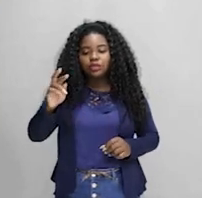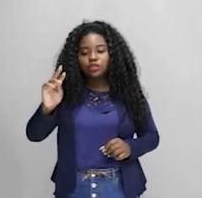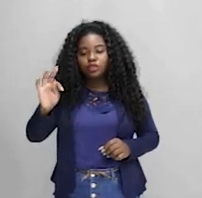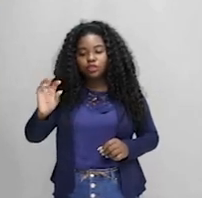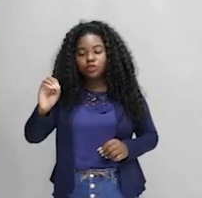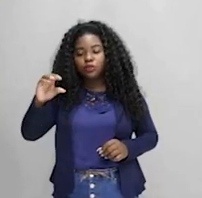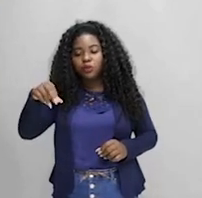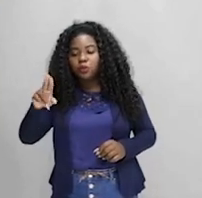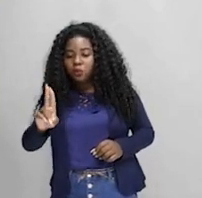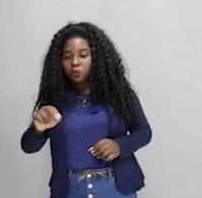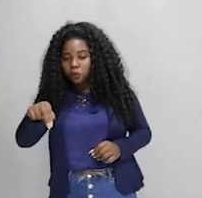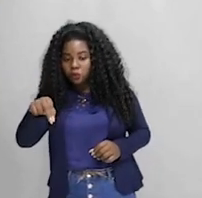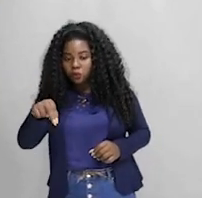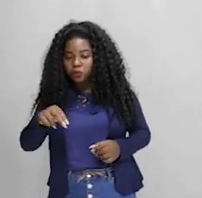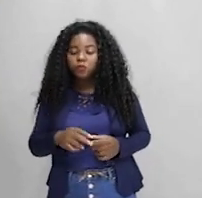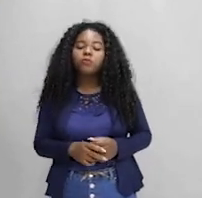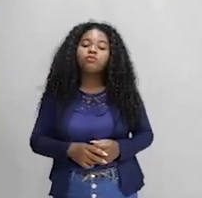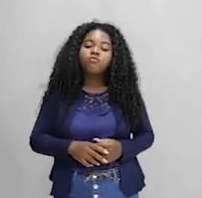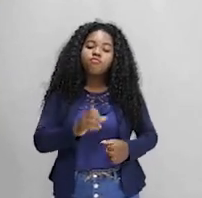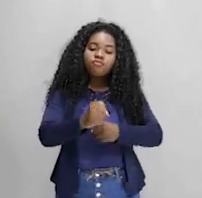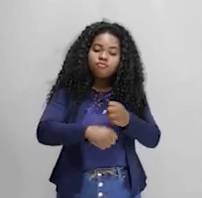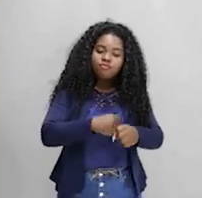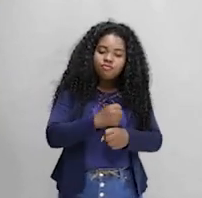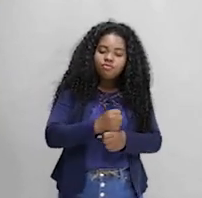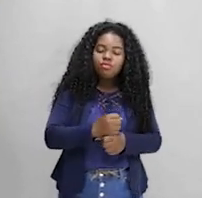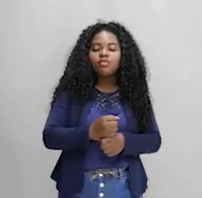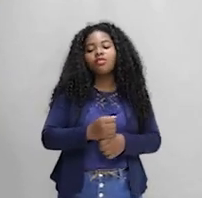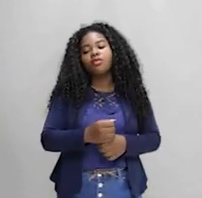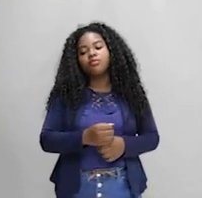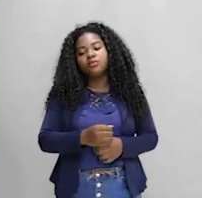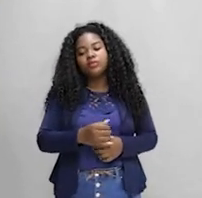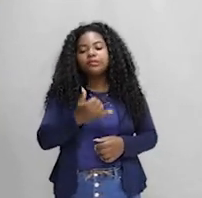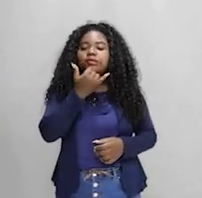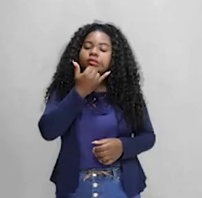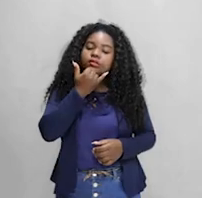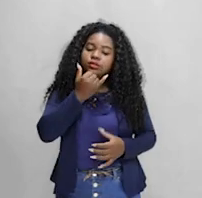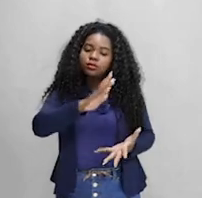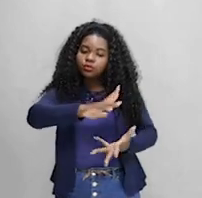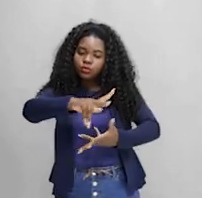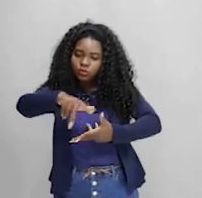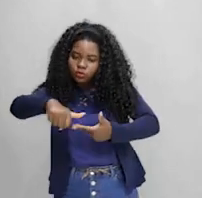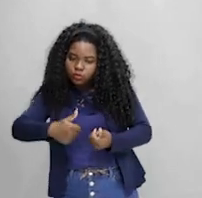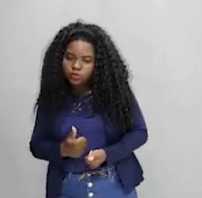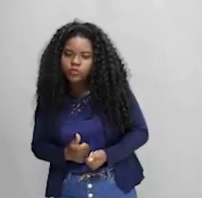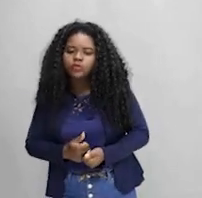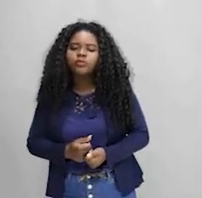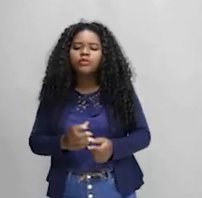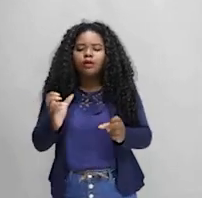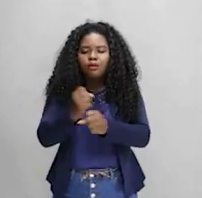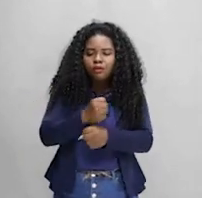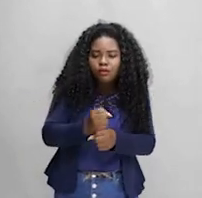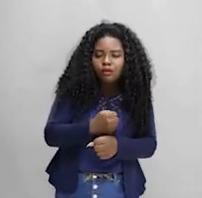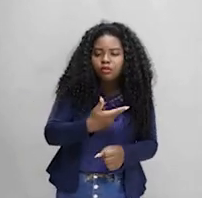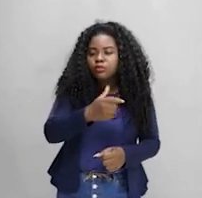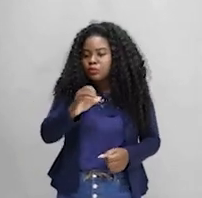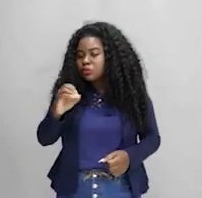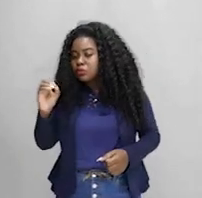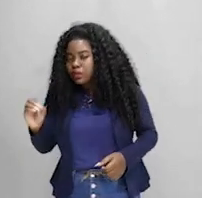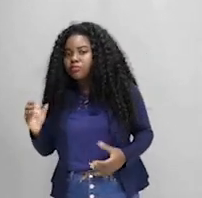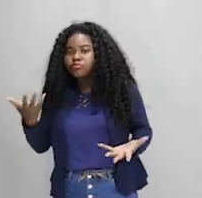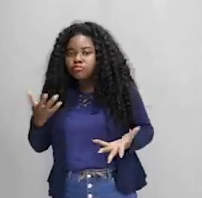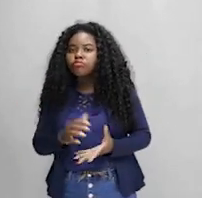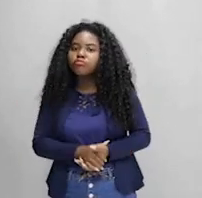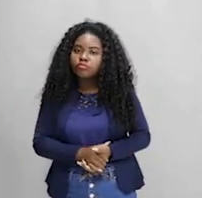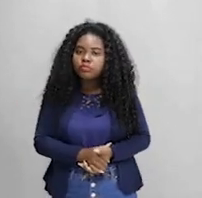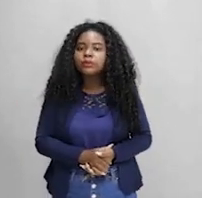acontecer em 1972. Então, o mundo passou quase 200 anos degradando, sem discutir muito. E, quando chega para discutir, as